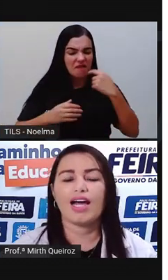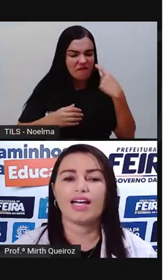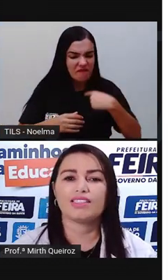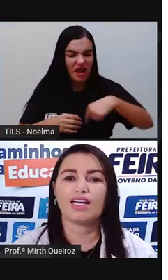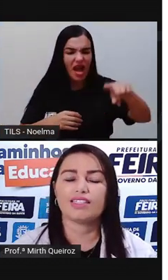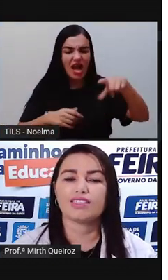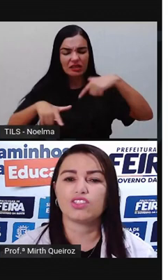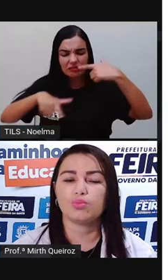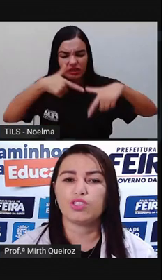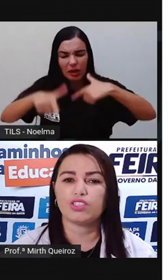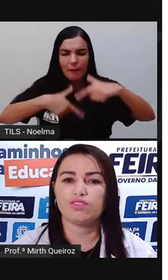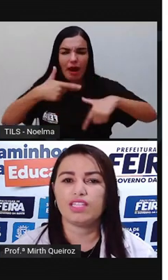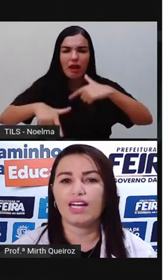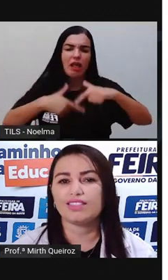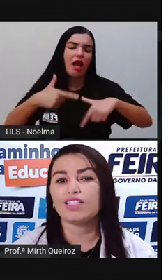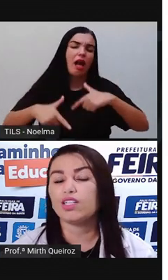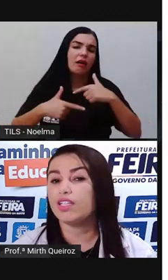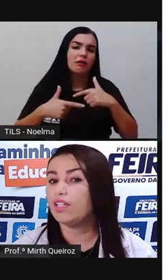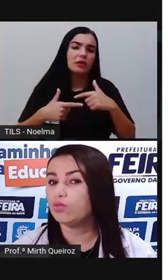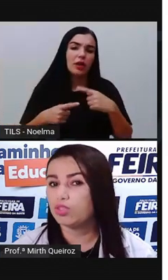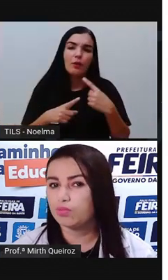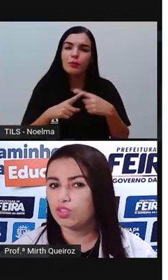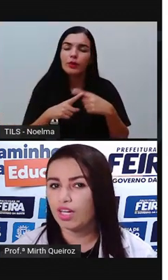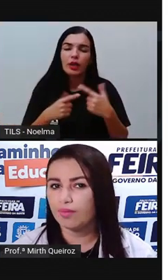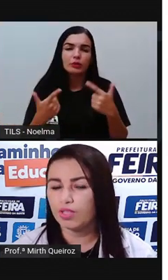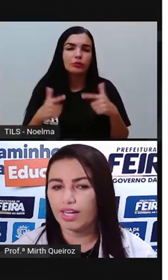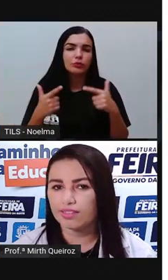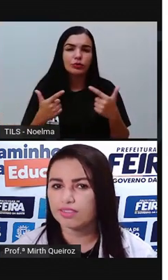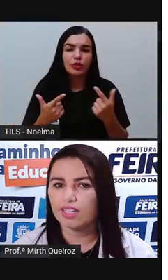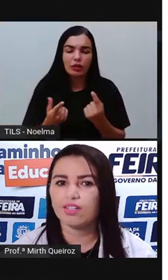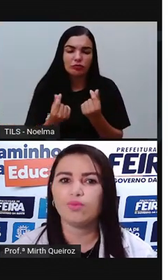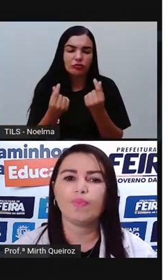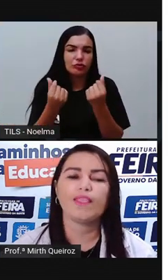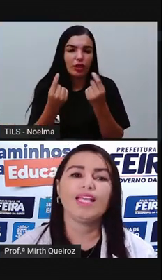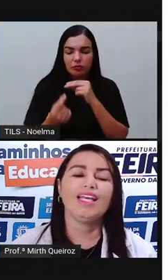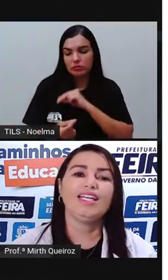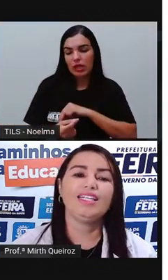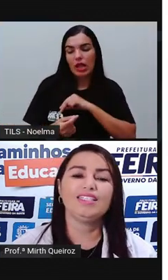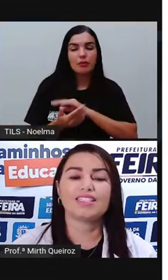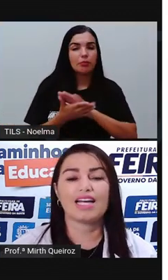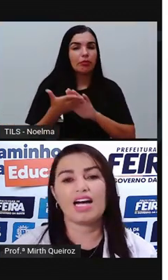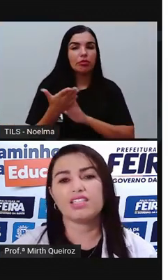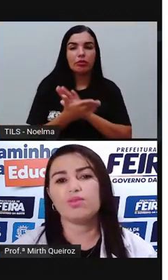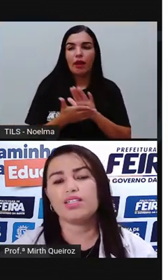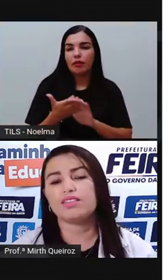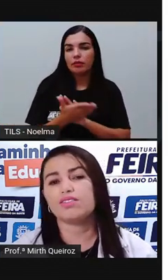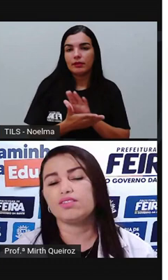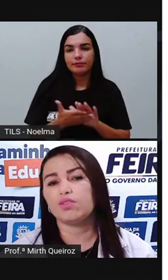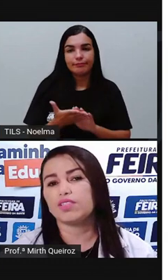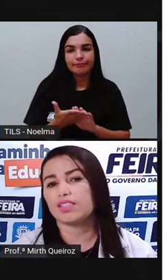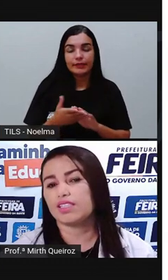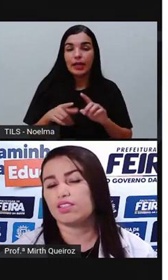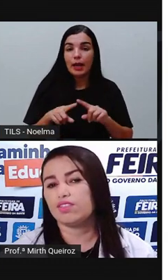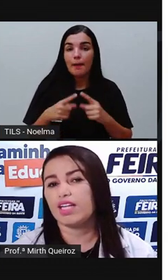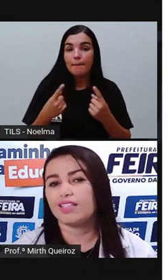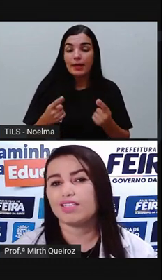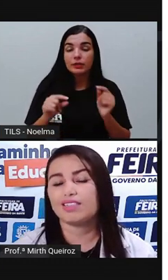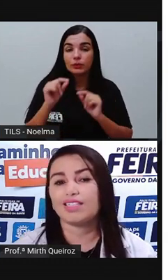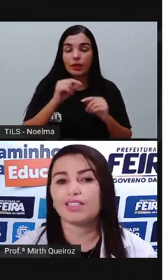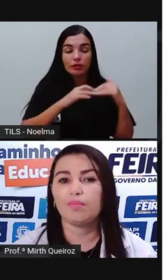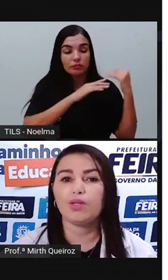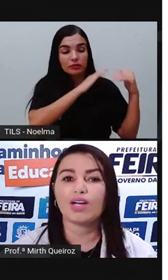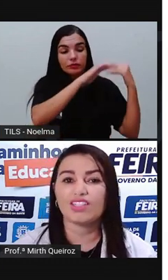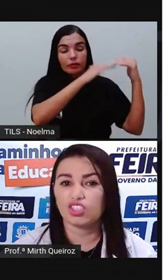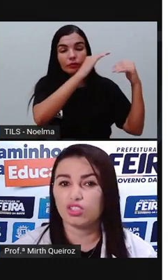a realizarem esse tipo de atividade sem nenhum tipo de remuneração. E, caso eles não desenvolvessem essas atividades,